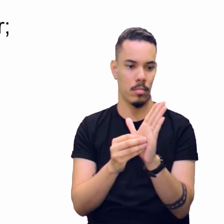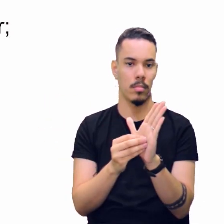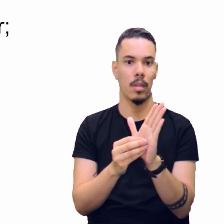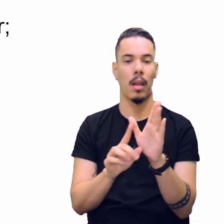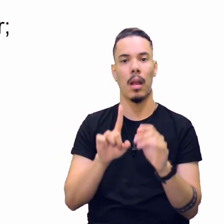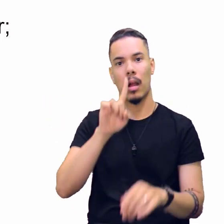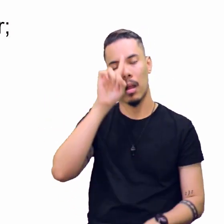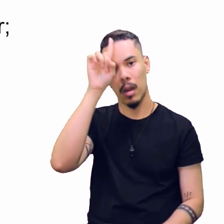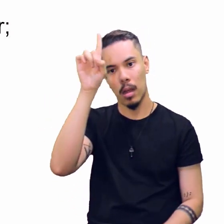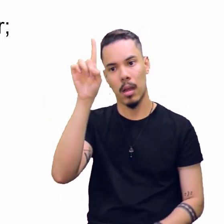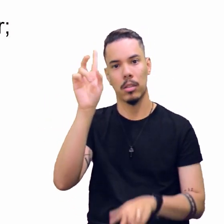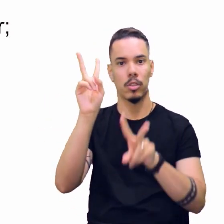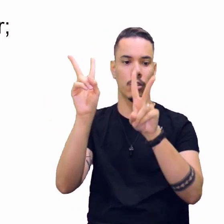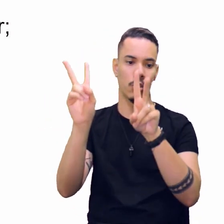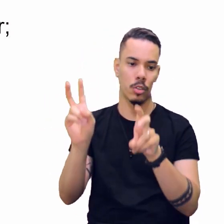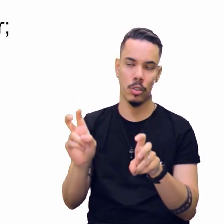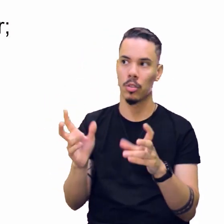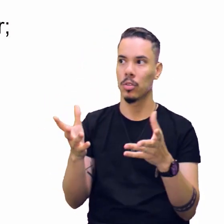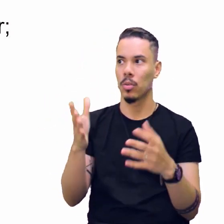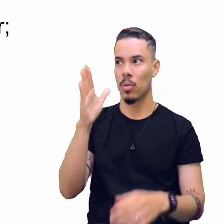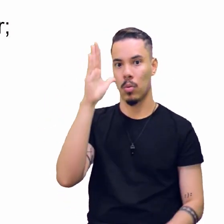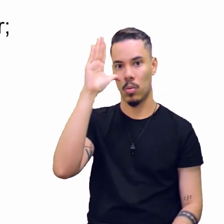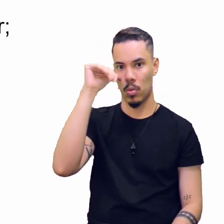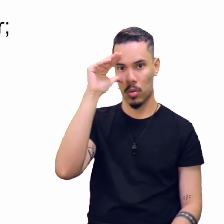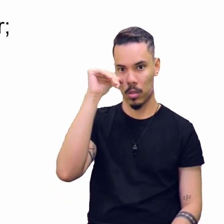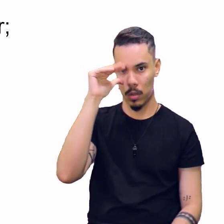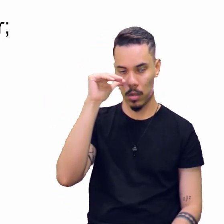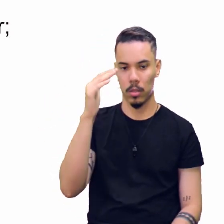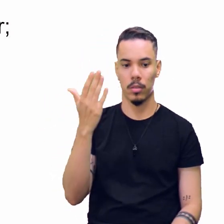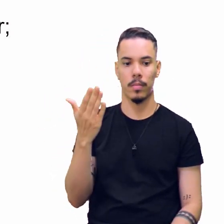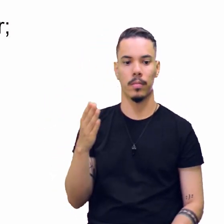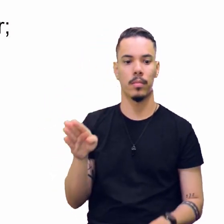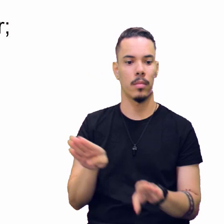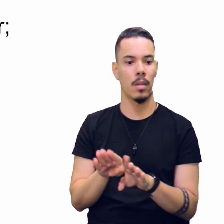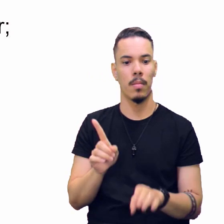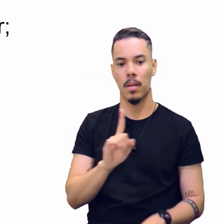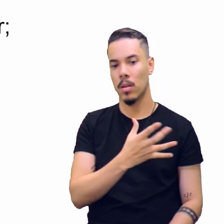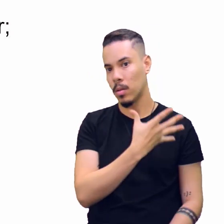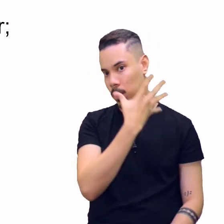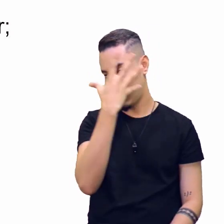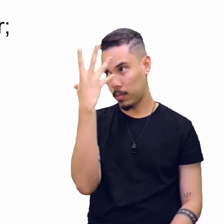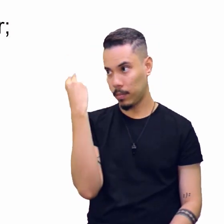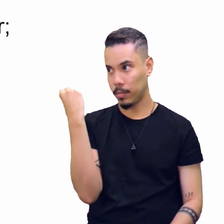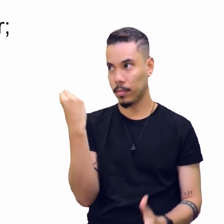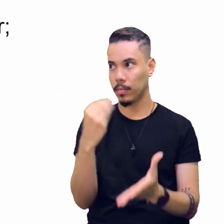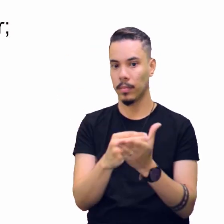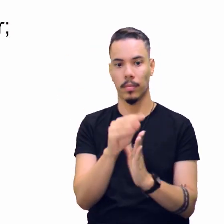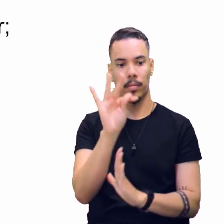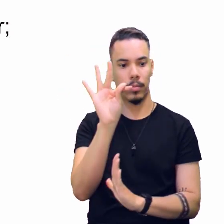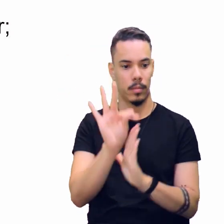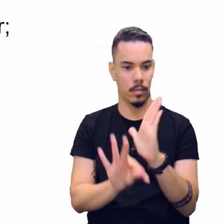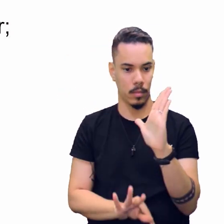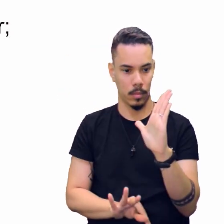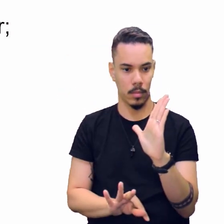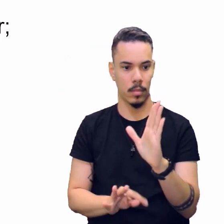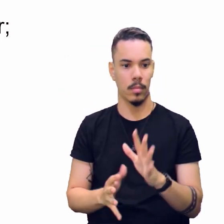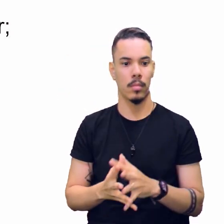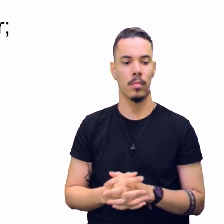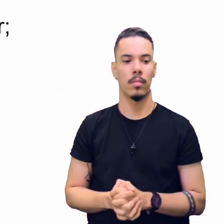título que provoque curiosidade do leitor. E não se esqueça de ilustrar o texto que eu já tinha pedido.